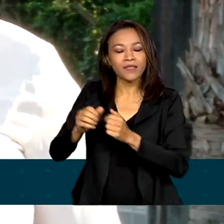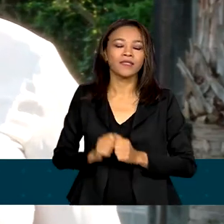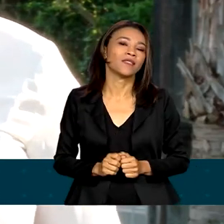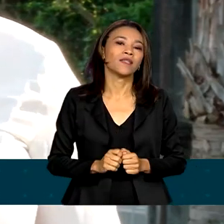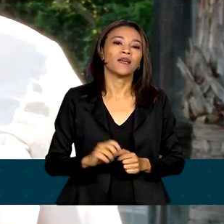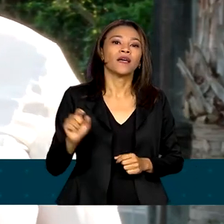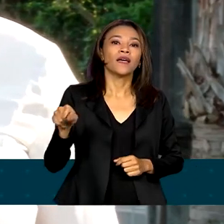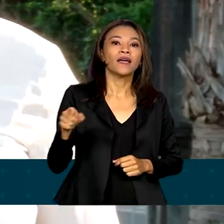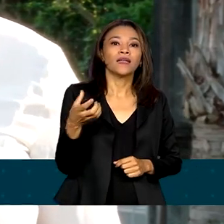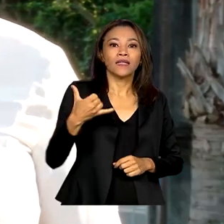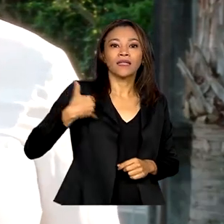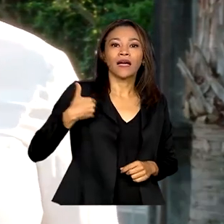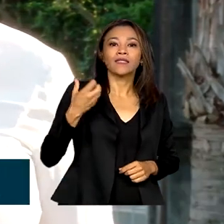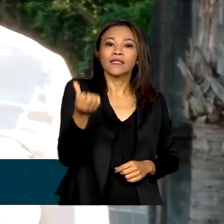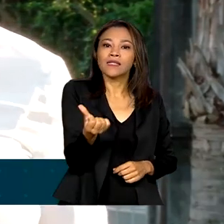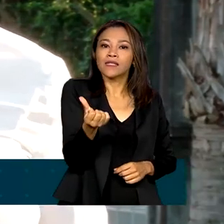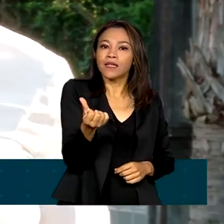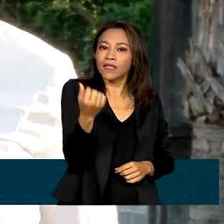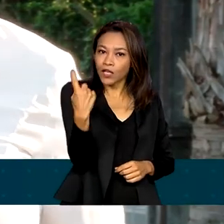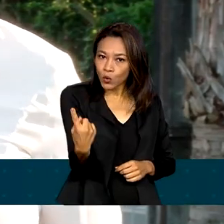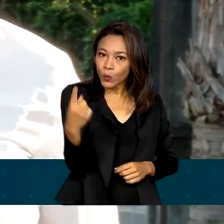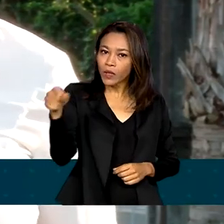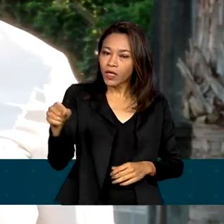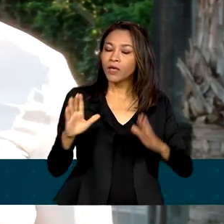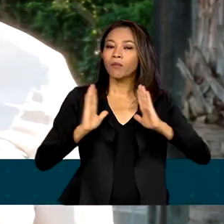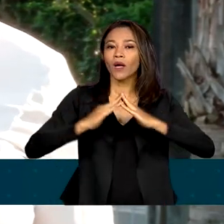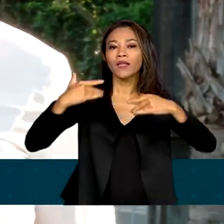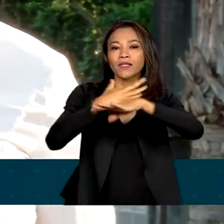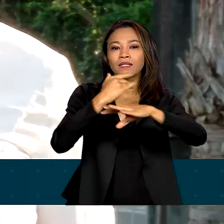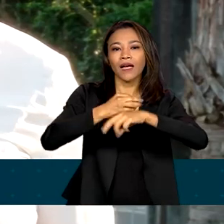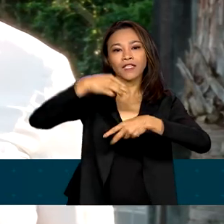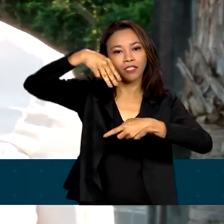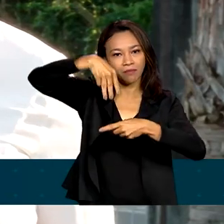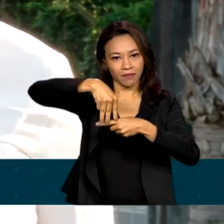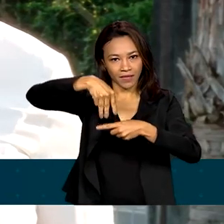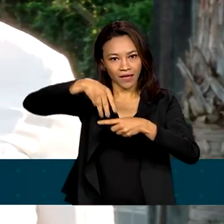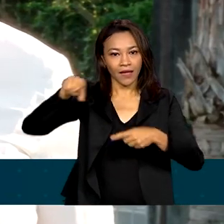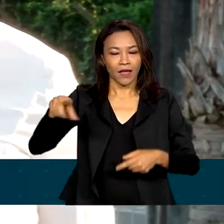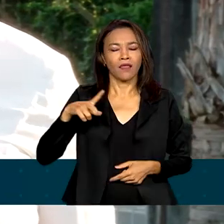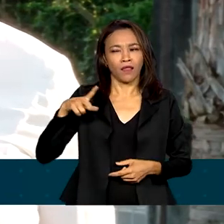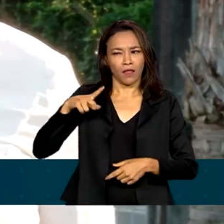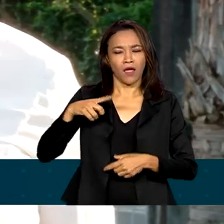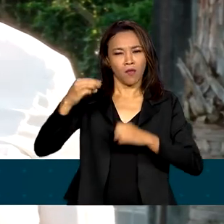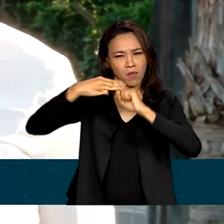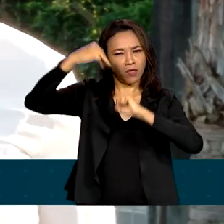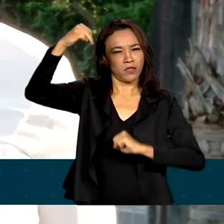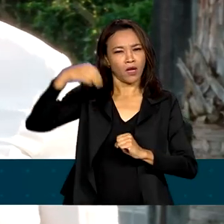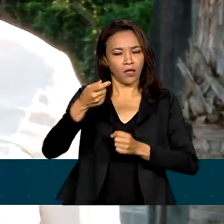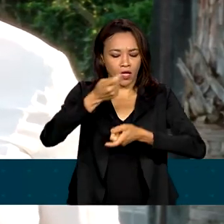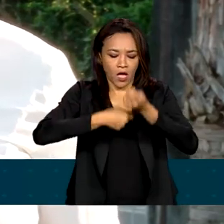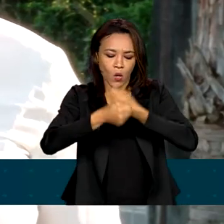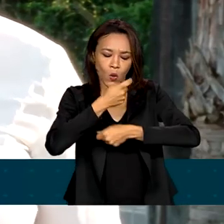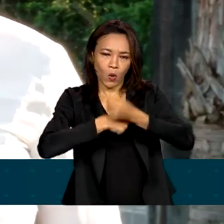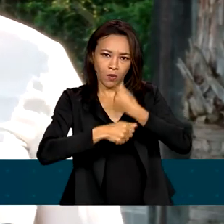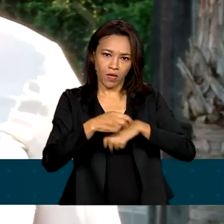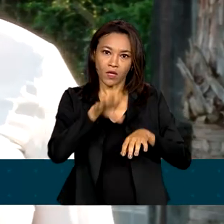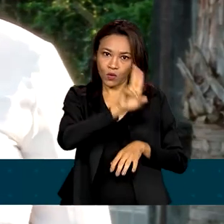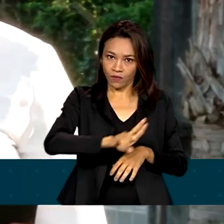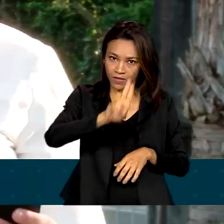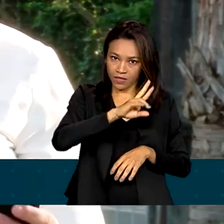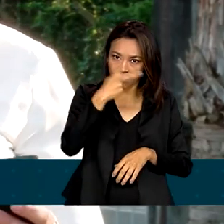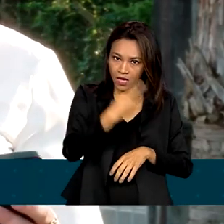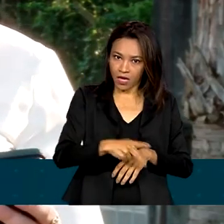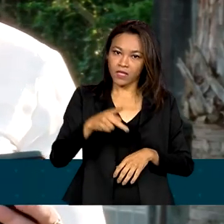anos e é natural de Maringá, aqui do Paraná. Ele tem mestrado em Economia pela Universidade Estadual de Maringá e